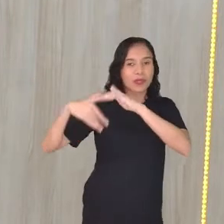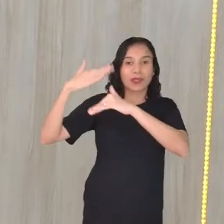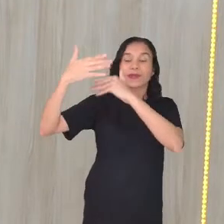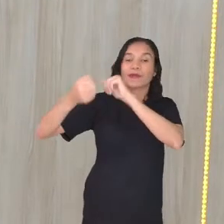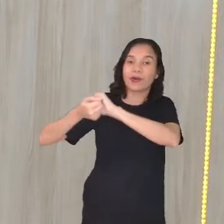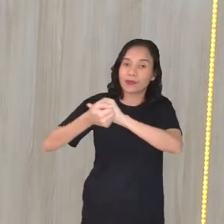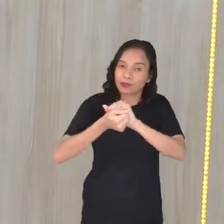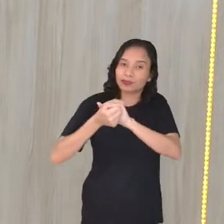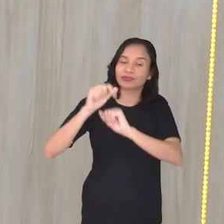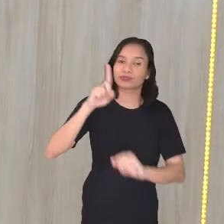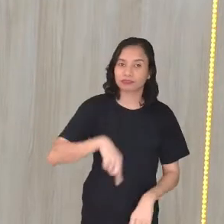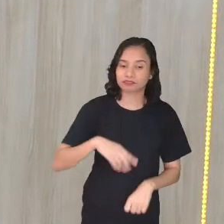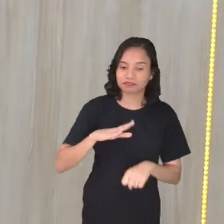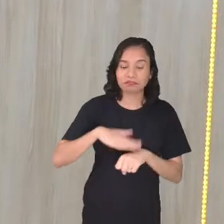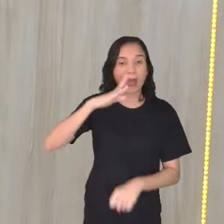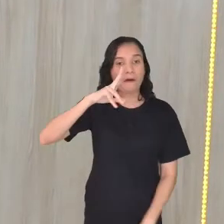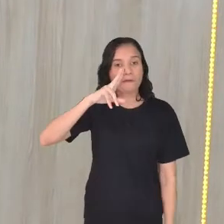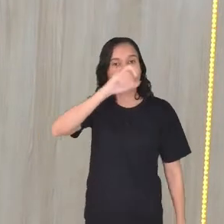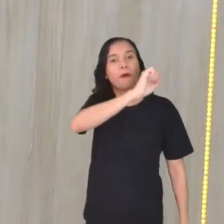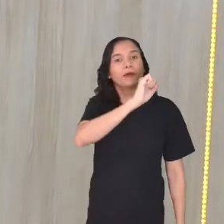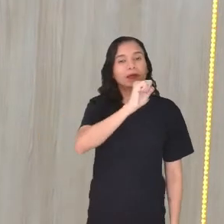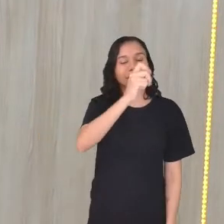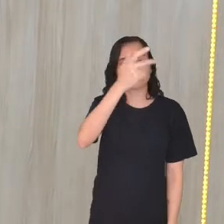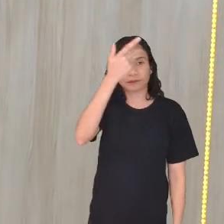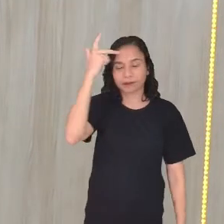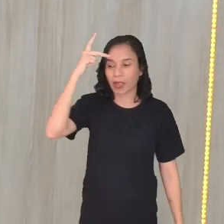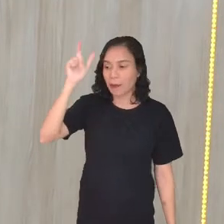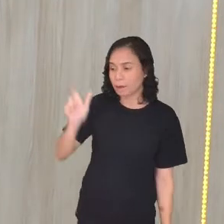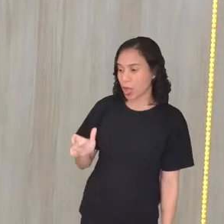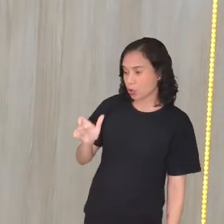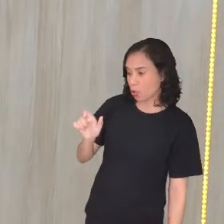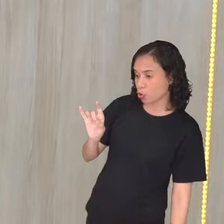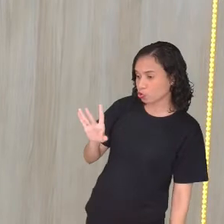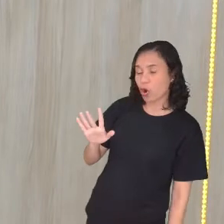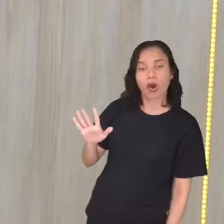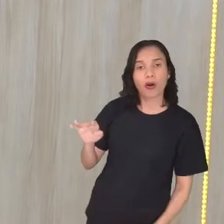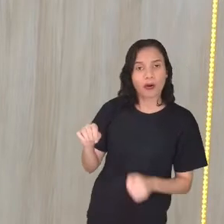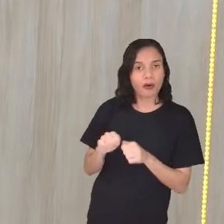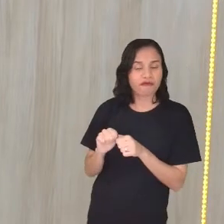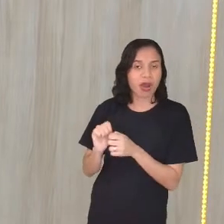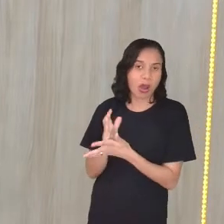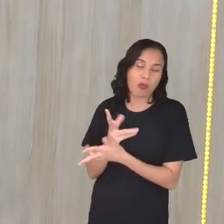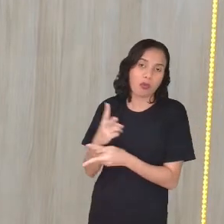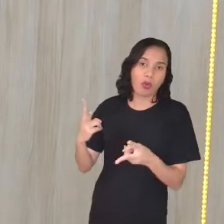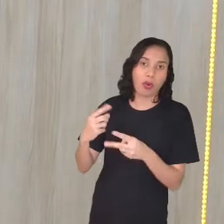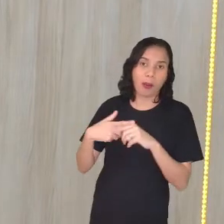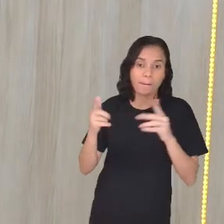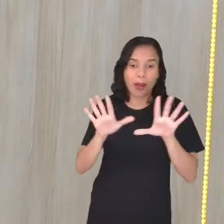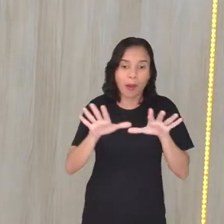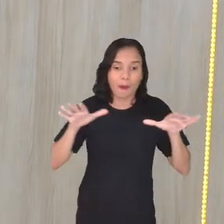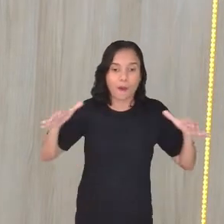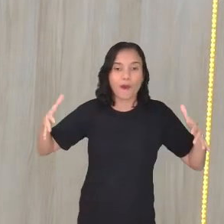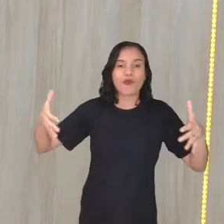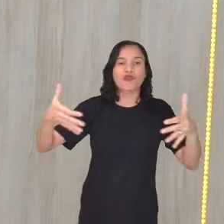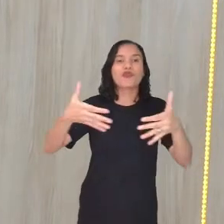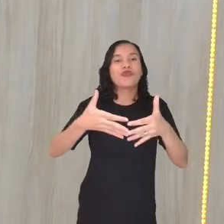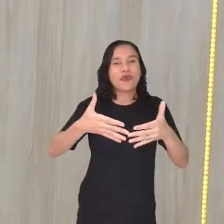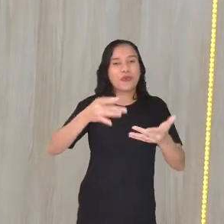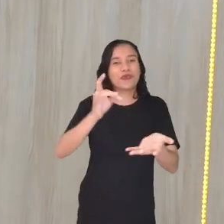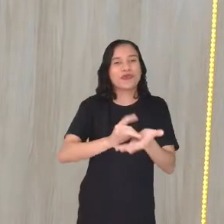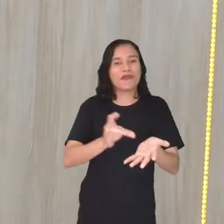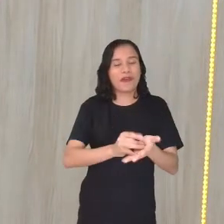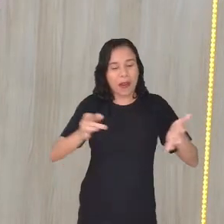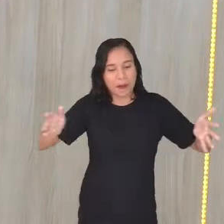junto. Então é muito mais forte, né? Um ser sozinho, ele faz alguma coisa. Mas ele, em coletivo, ele se